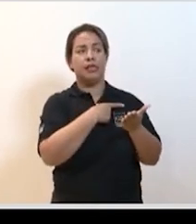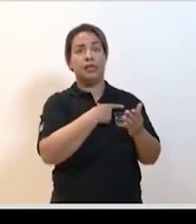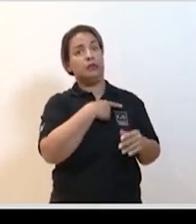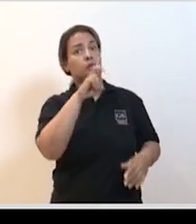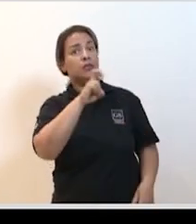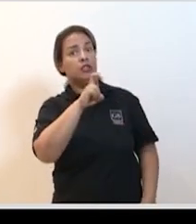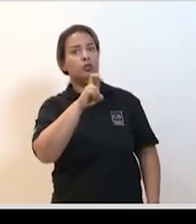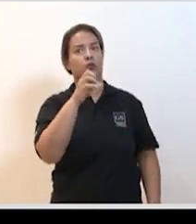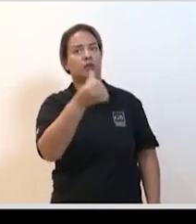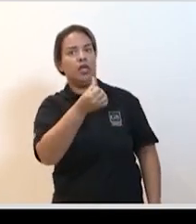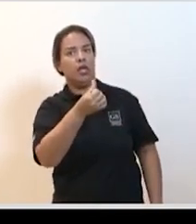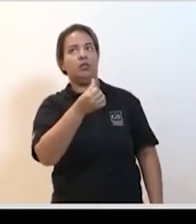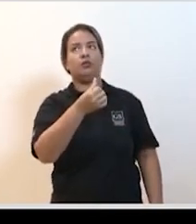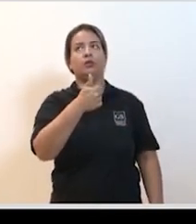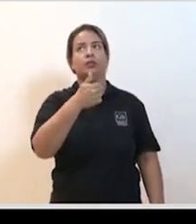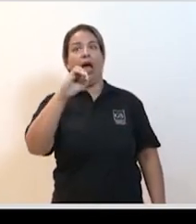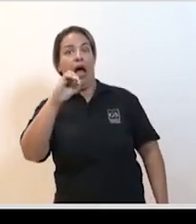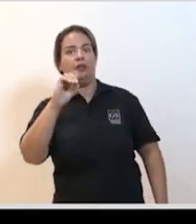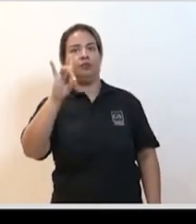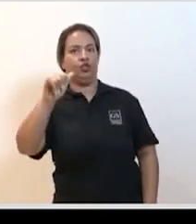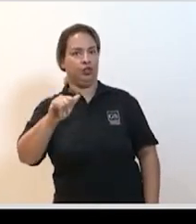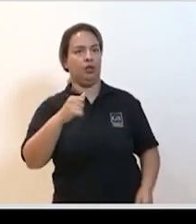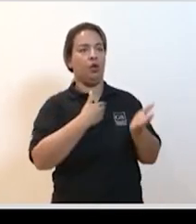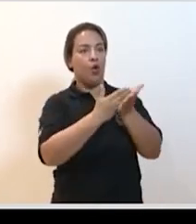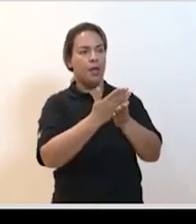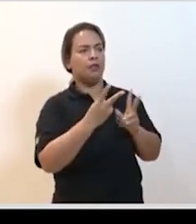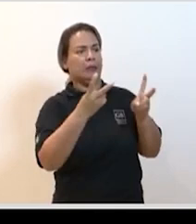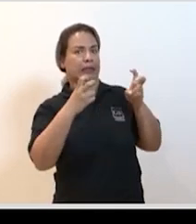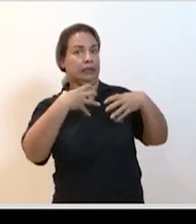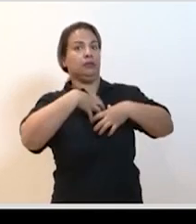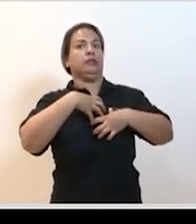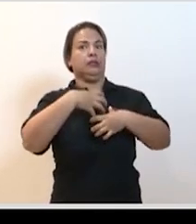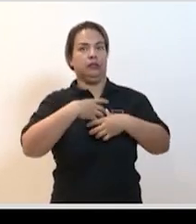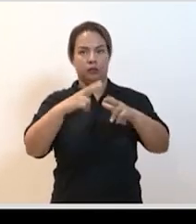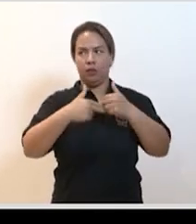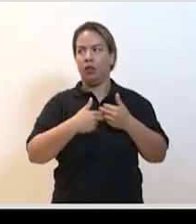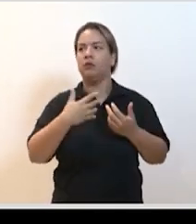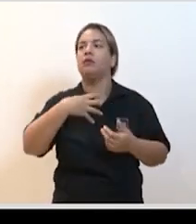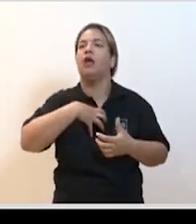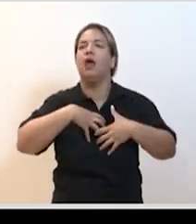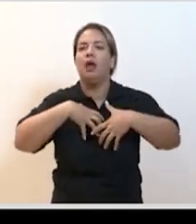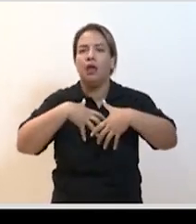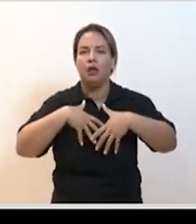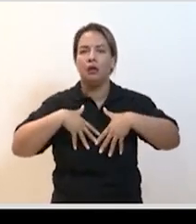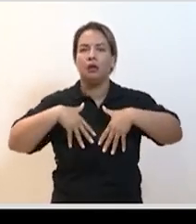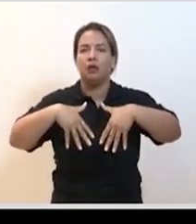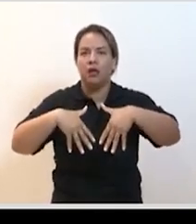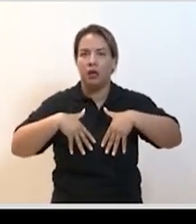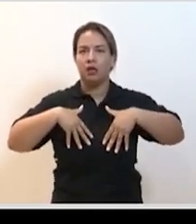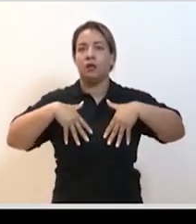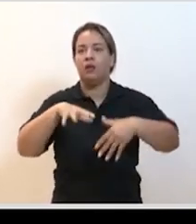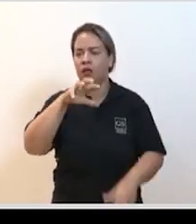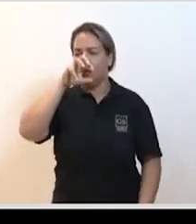sétimo dia, onde esse paciente começa a demandar realmente por conta de um aumento da frequência respiratória, uma dificuldade de respirar,